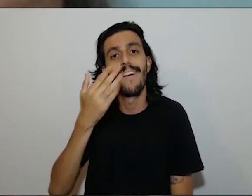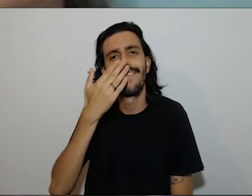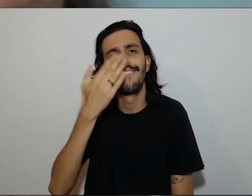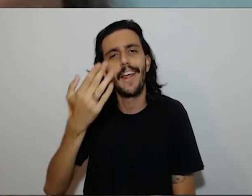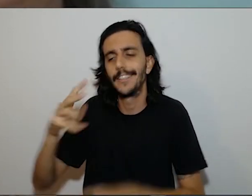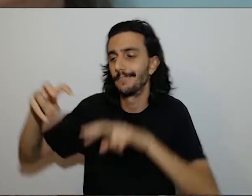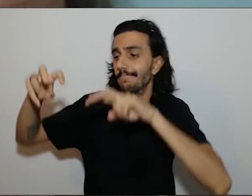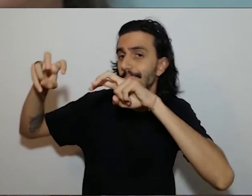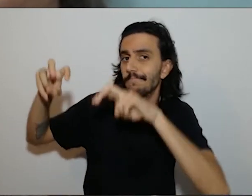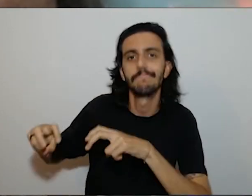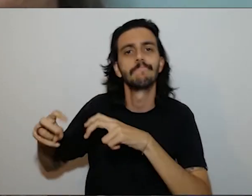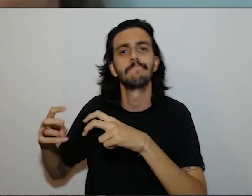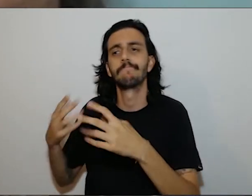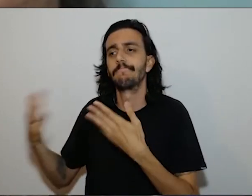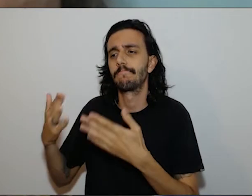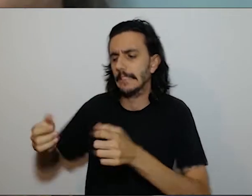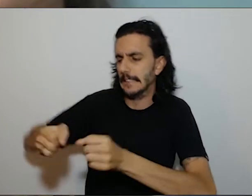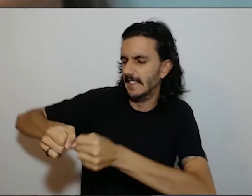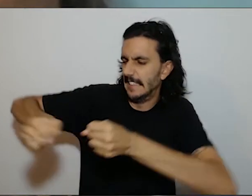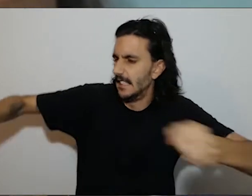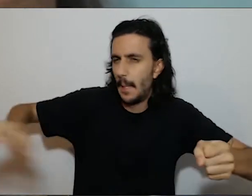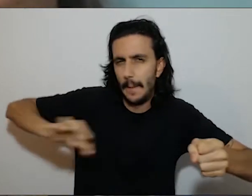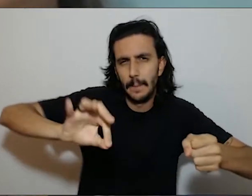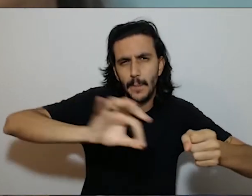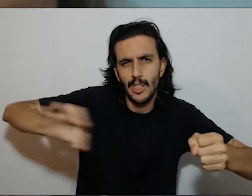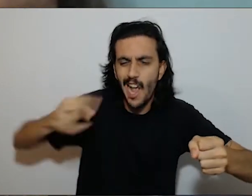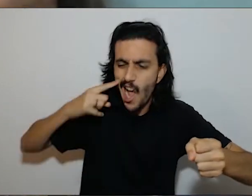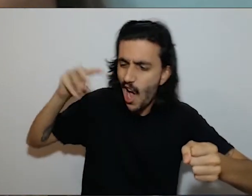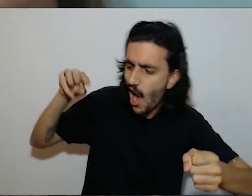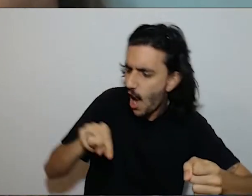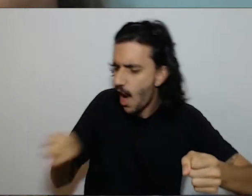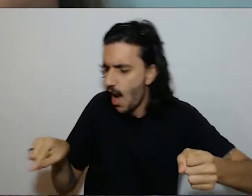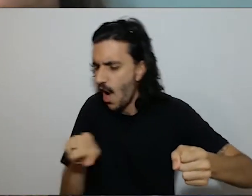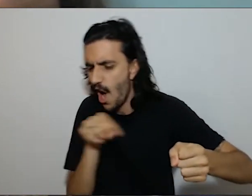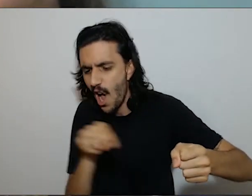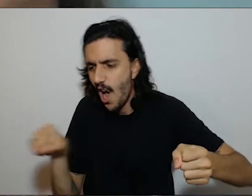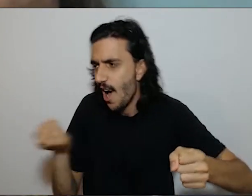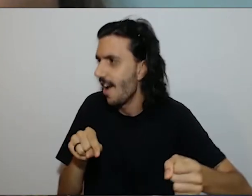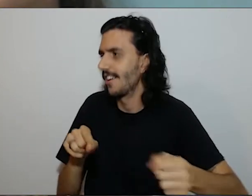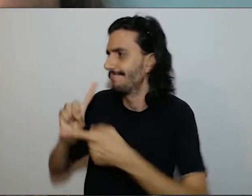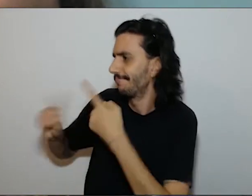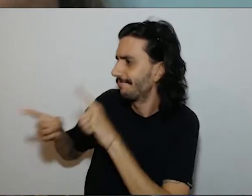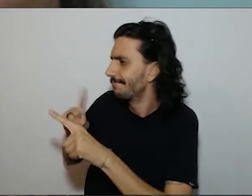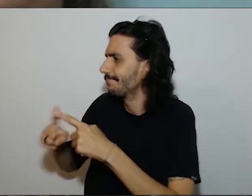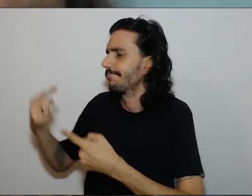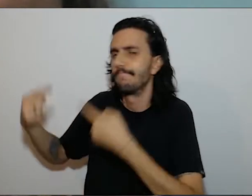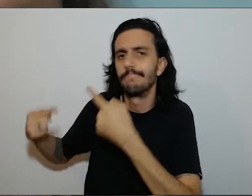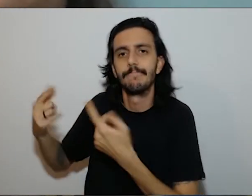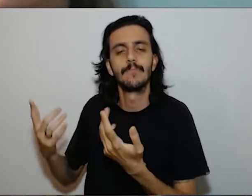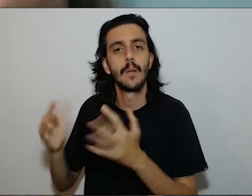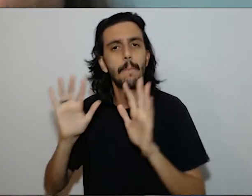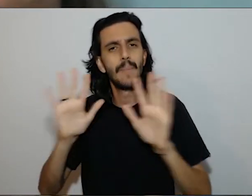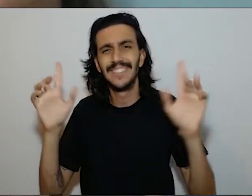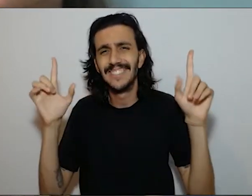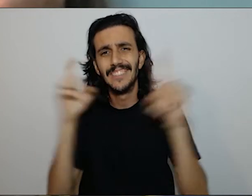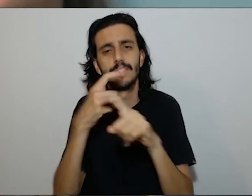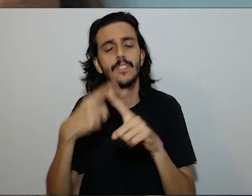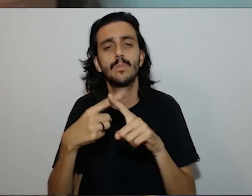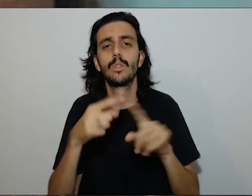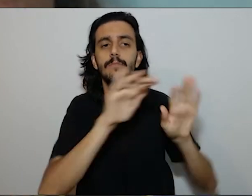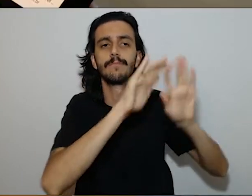discutir a programável mas ficou muito difícil para mim de acompanhar de usar o computador na